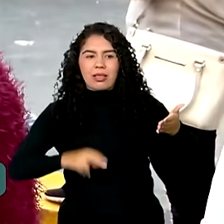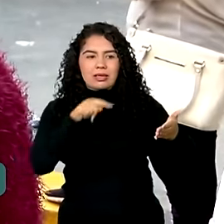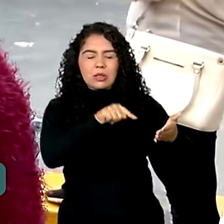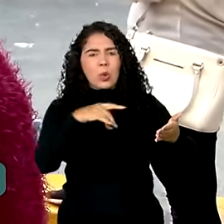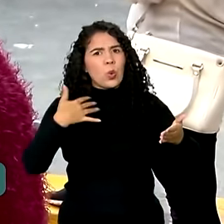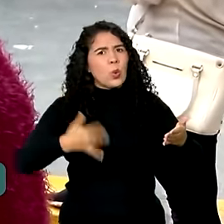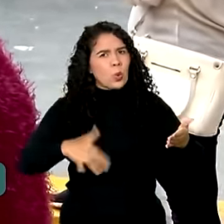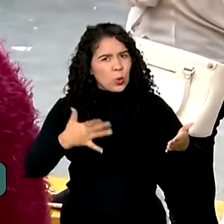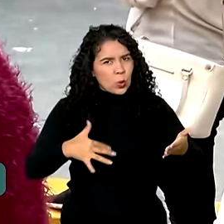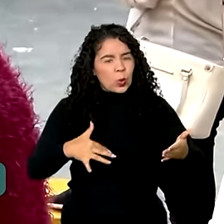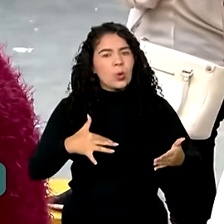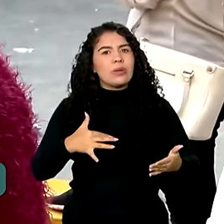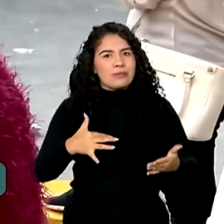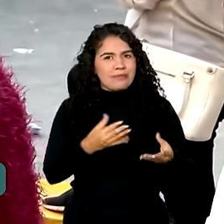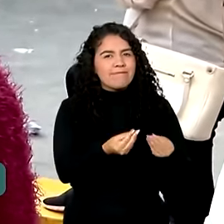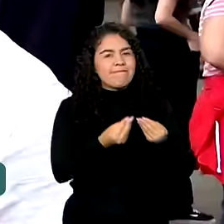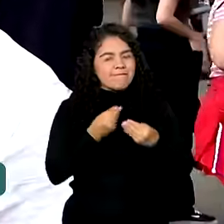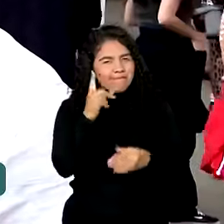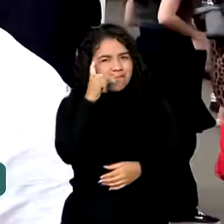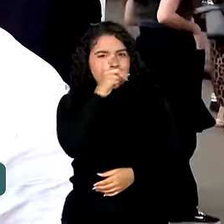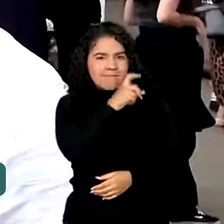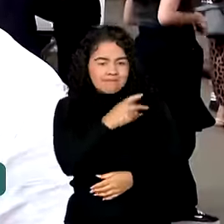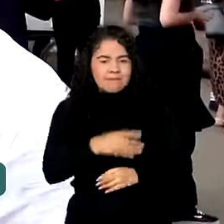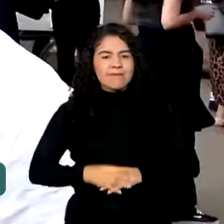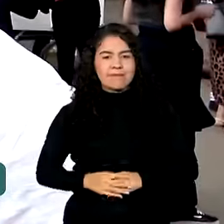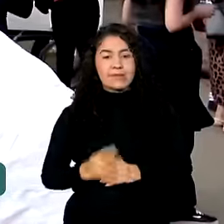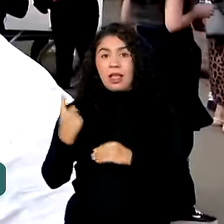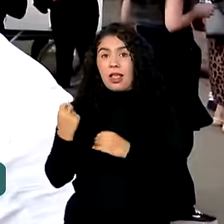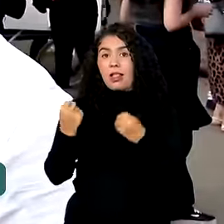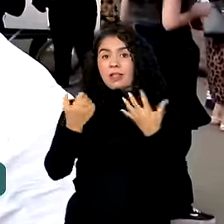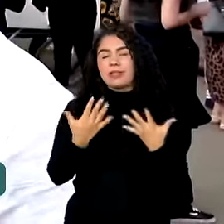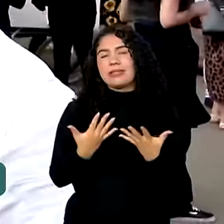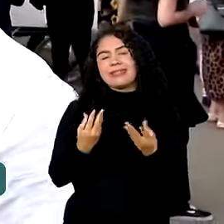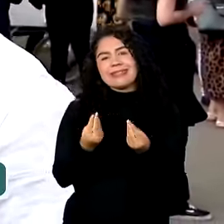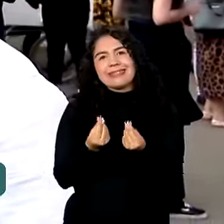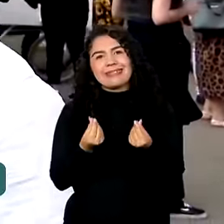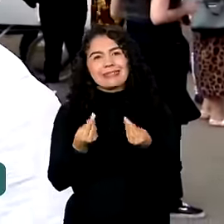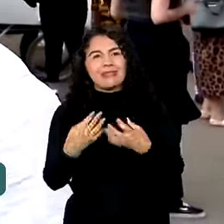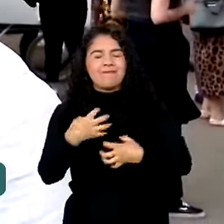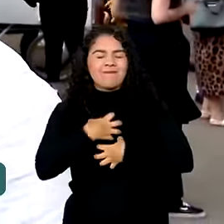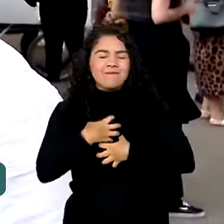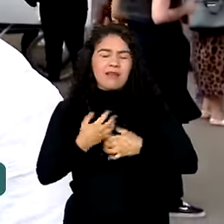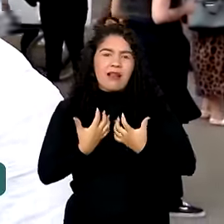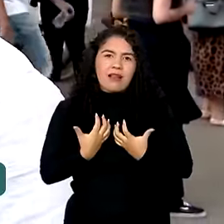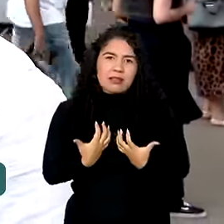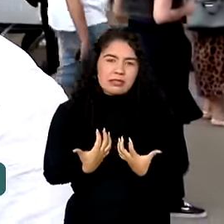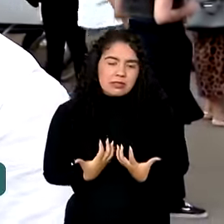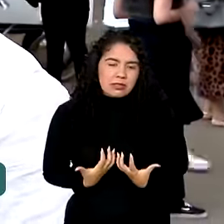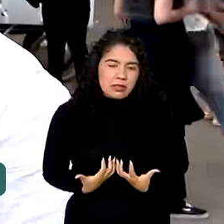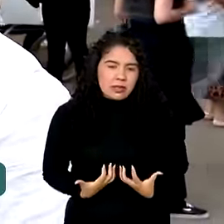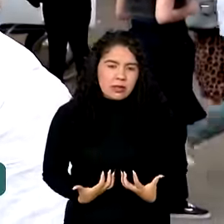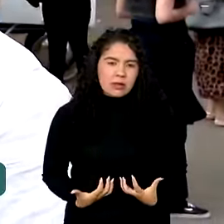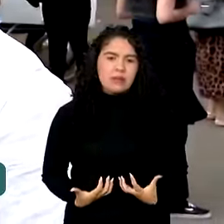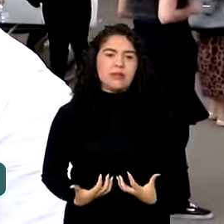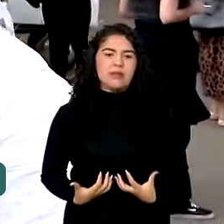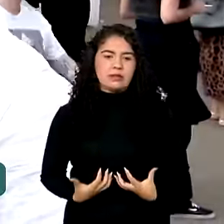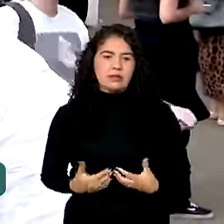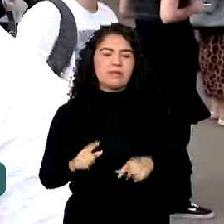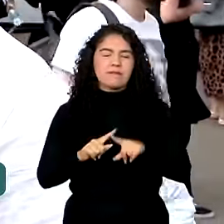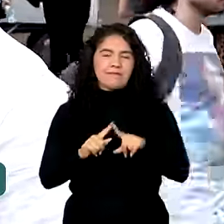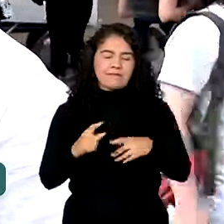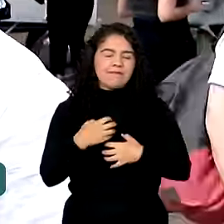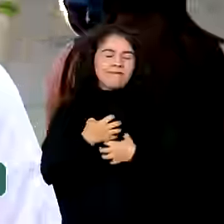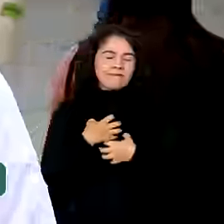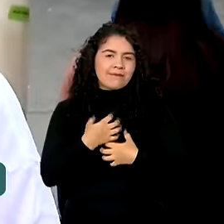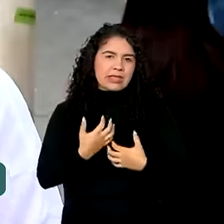acho que deu uma dificultada. Estava um pouco cansativo, estava tudo dentro do escopo, mas foi bem